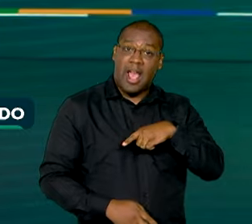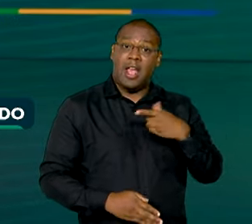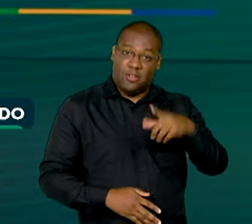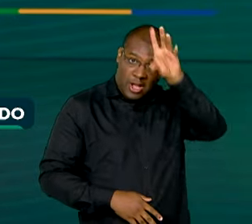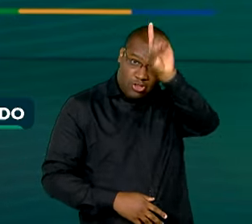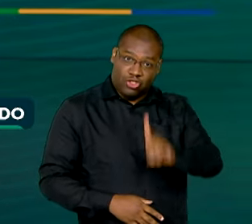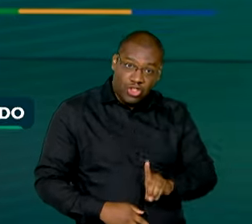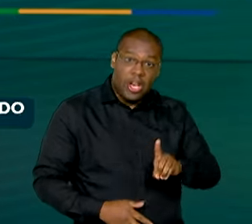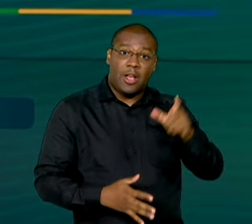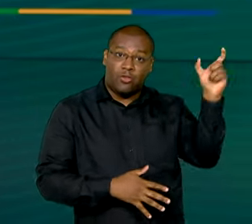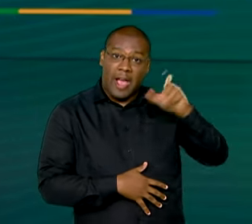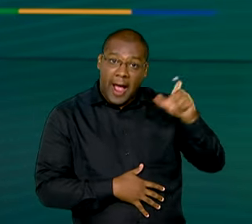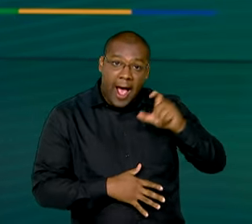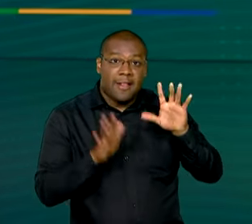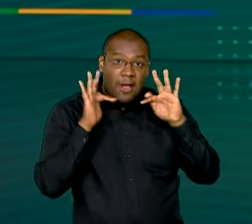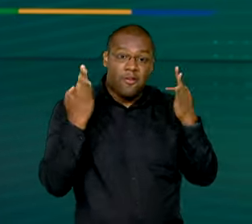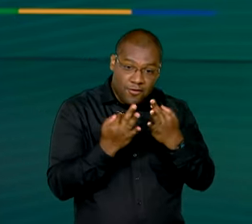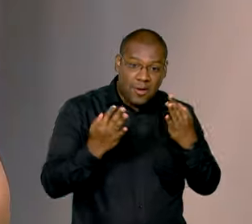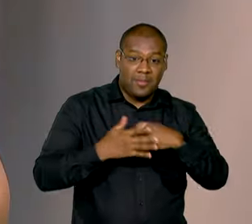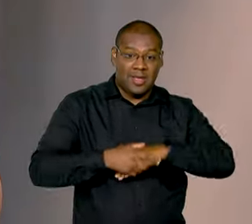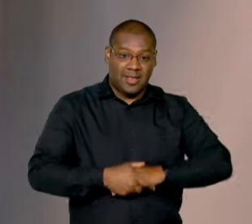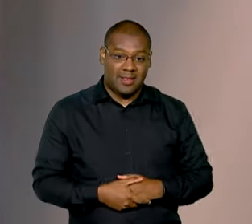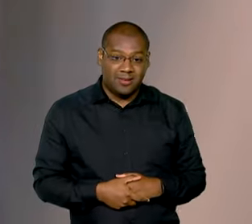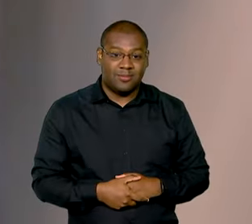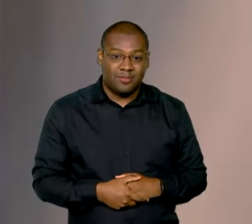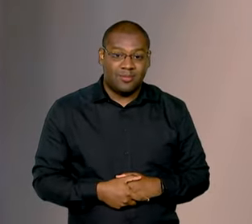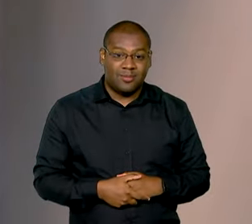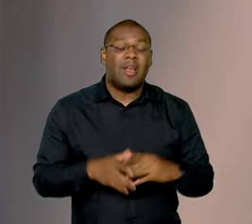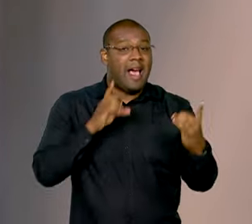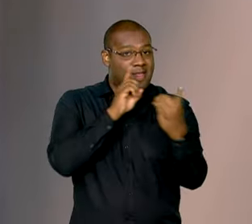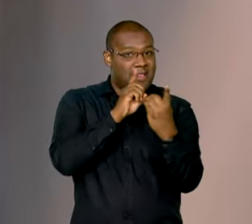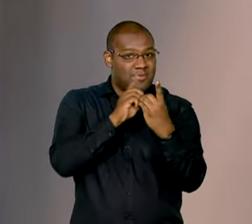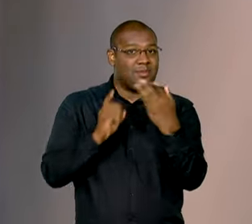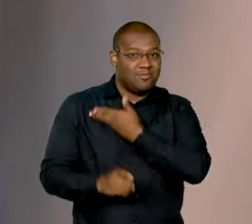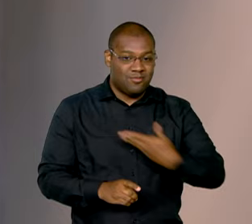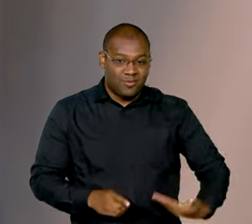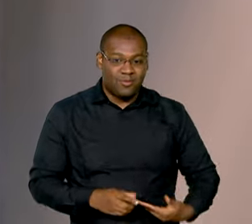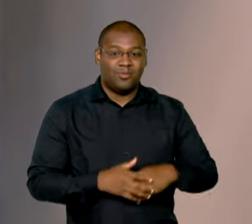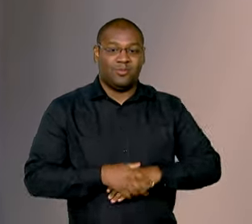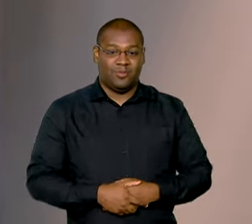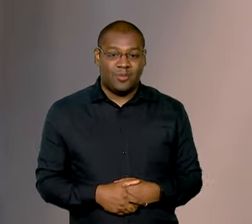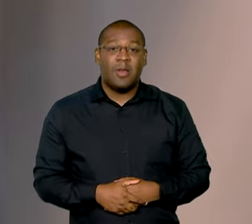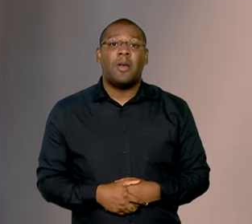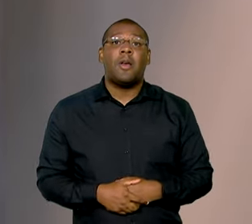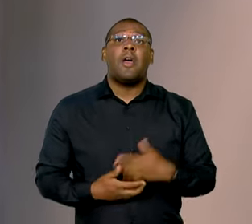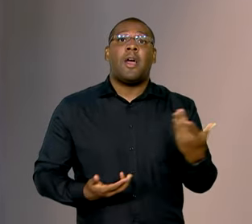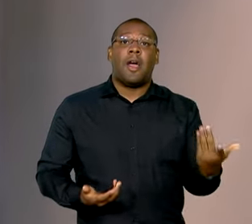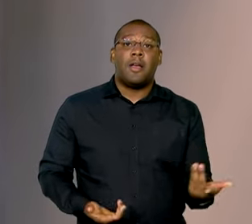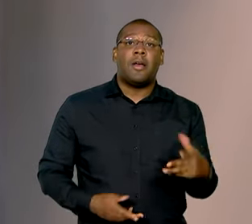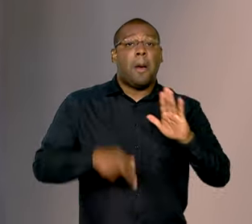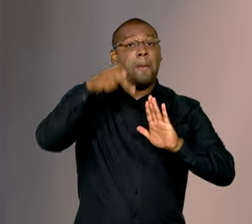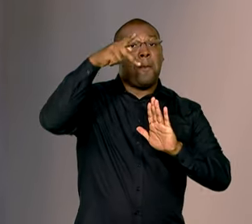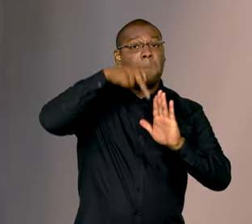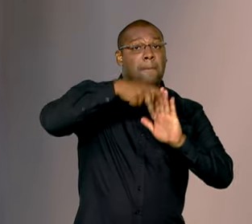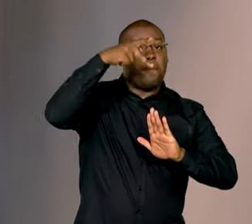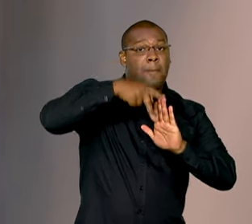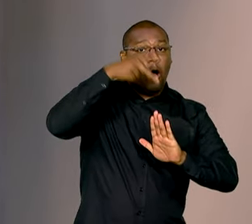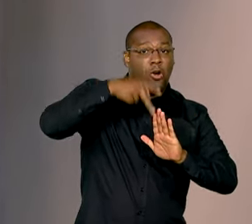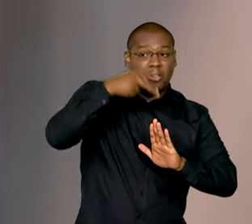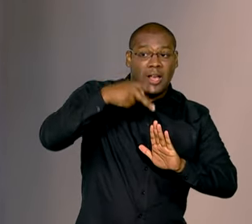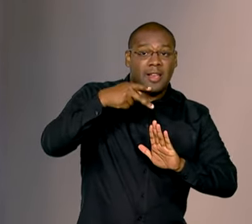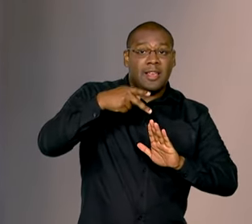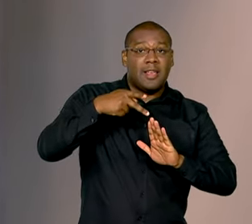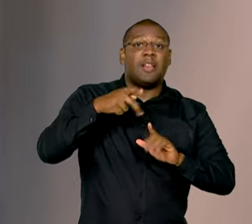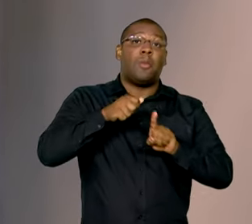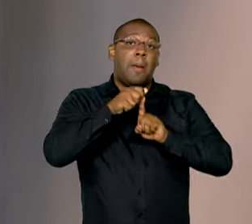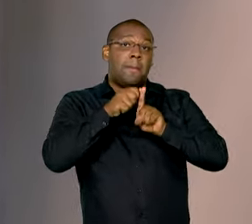diretamente de um agente público. As mudanças foram implementadas por meio de uma portaria publicada no final